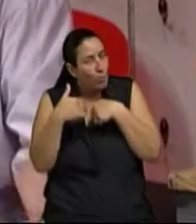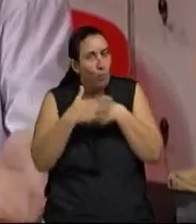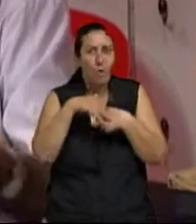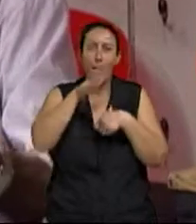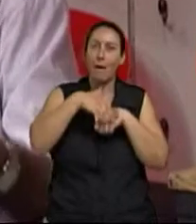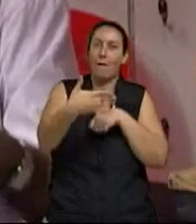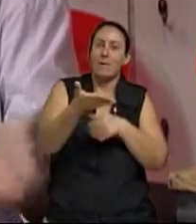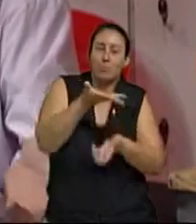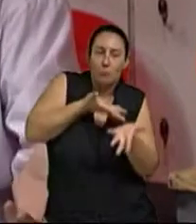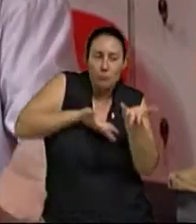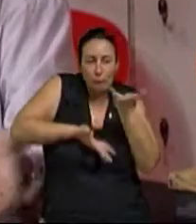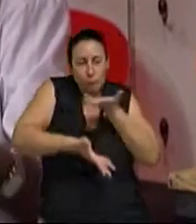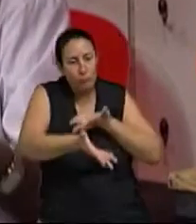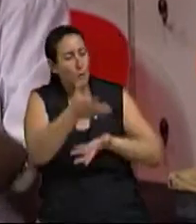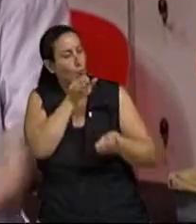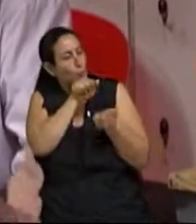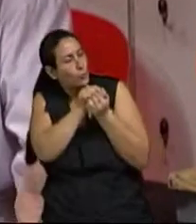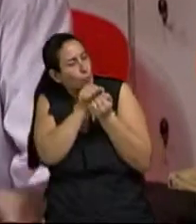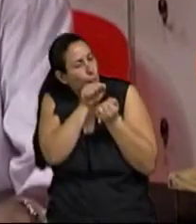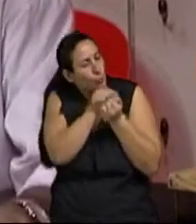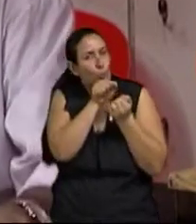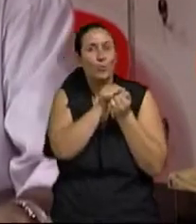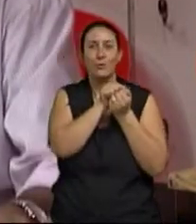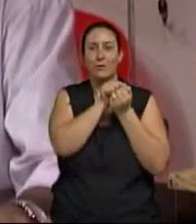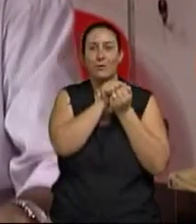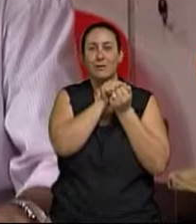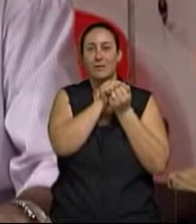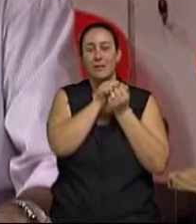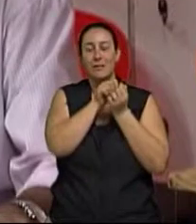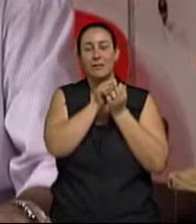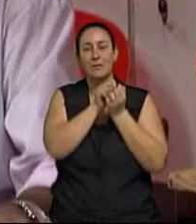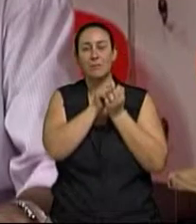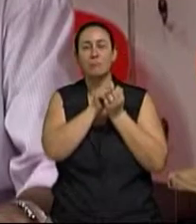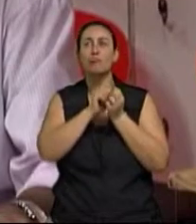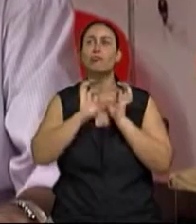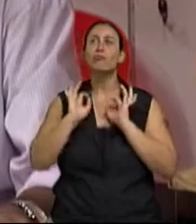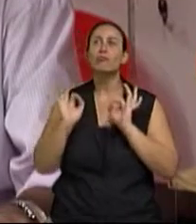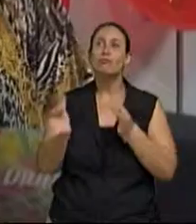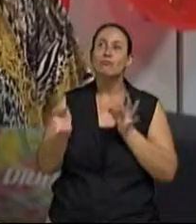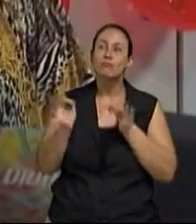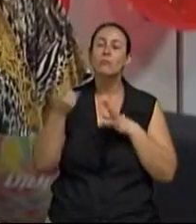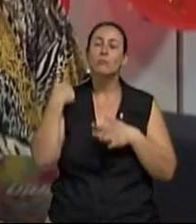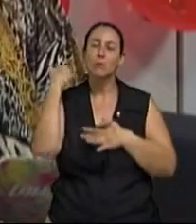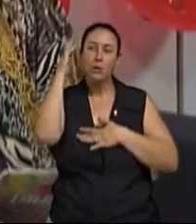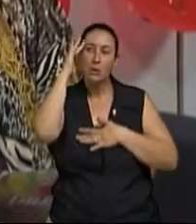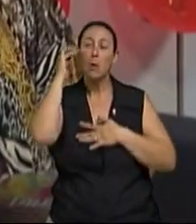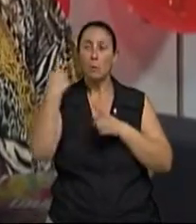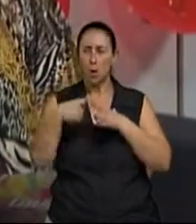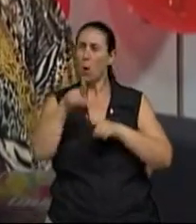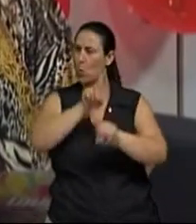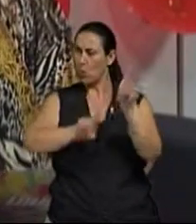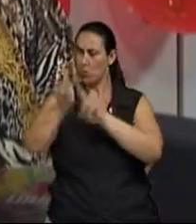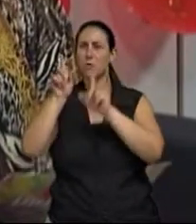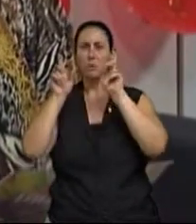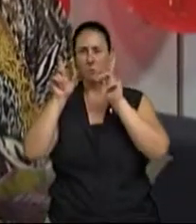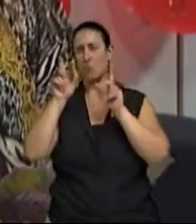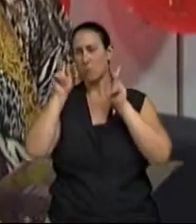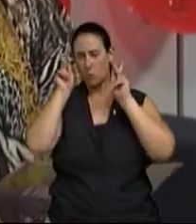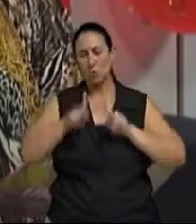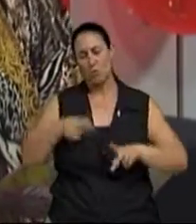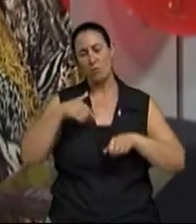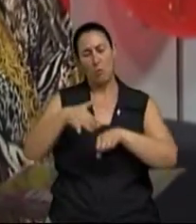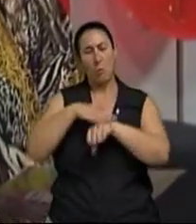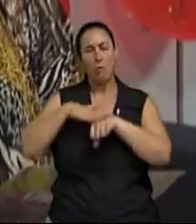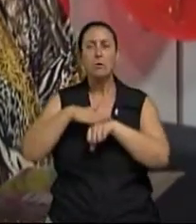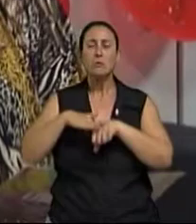carinho, é o estar junto, é o companheirismo. Então, tu me leva a fazer aquele relacionamento que a gente já conversei com outras pessoas, a questão dizia assim, não,